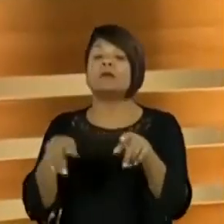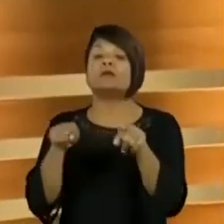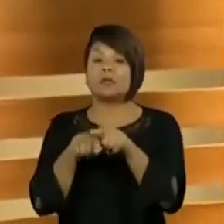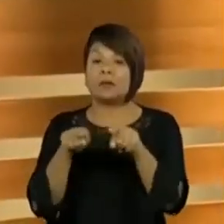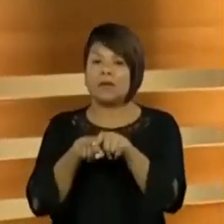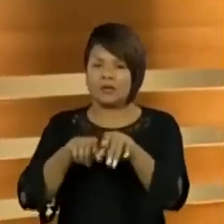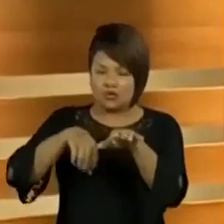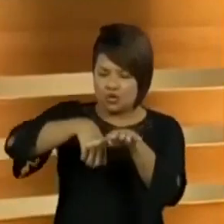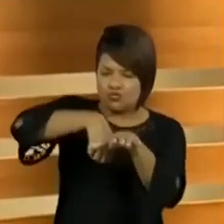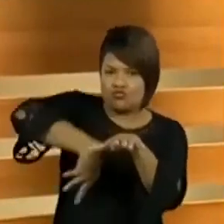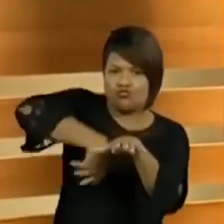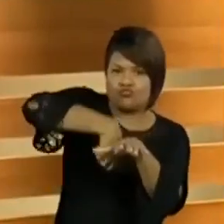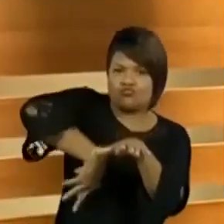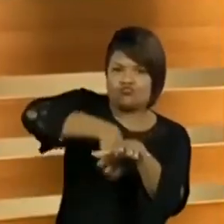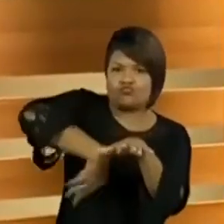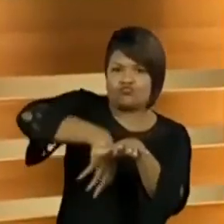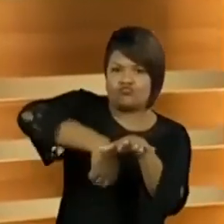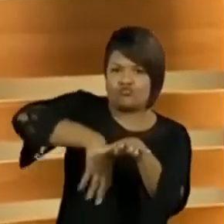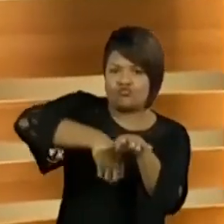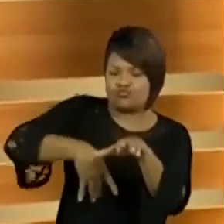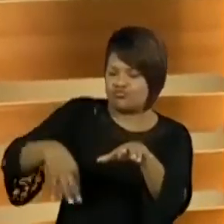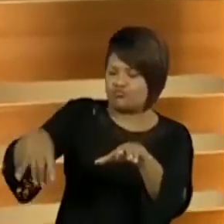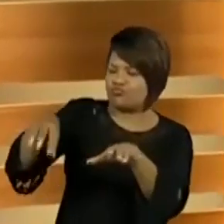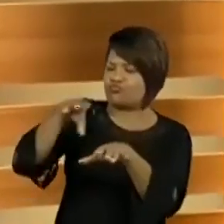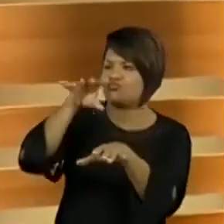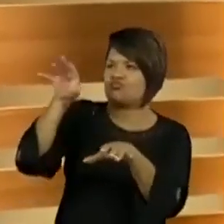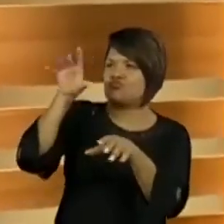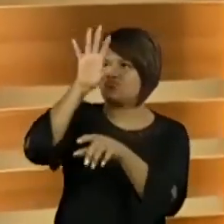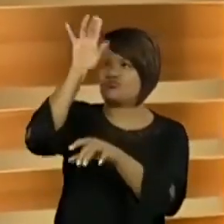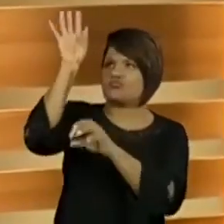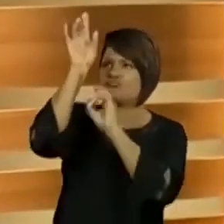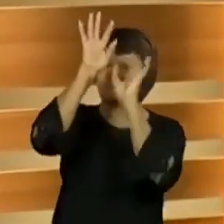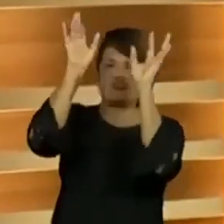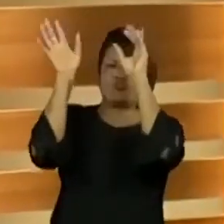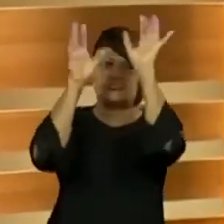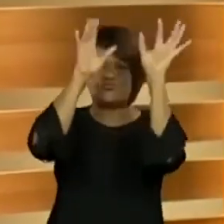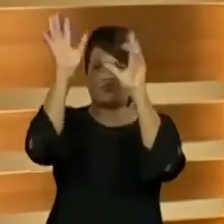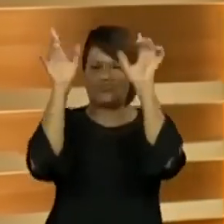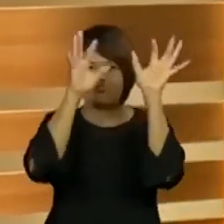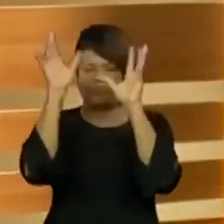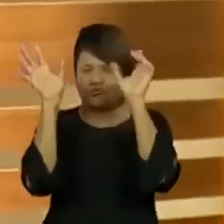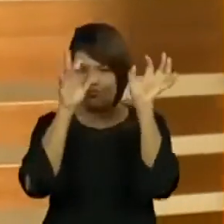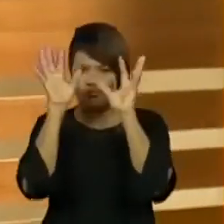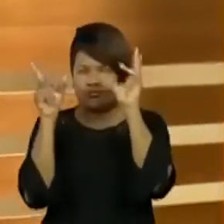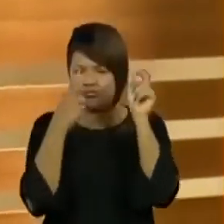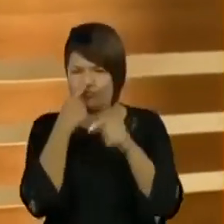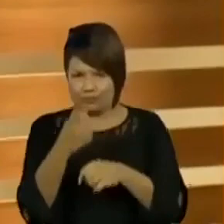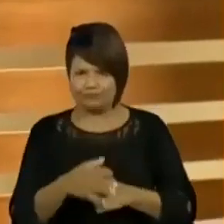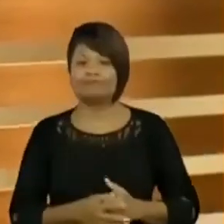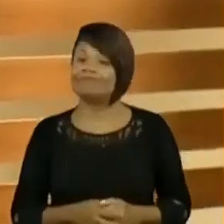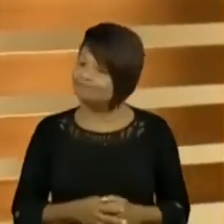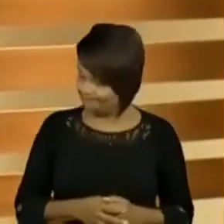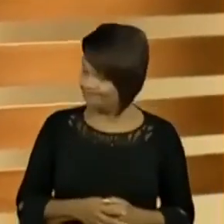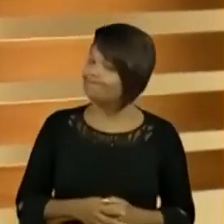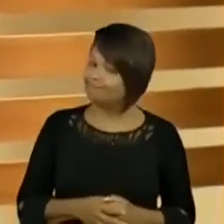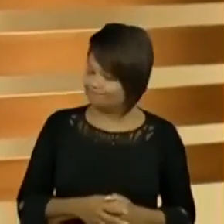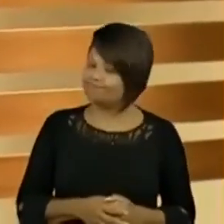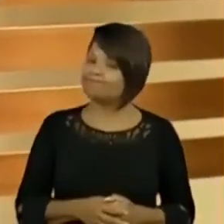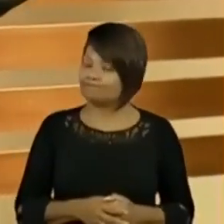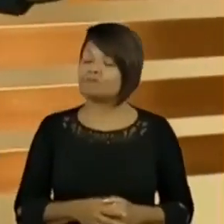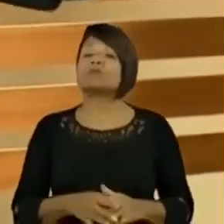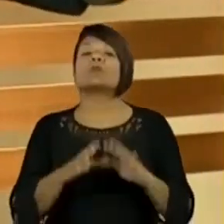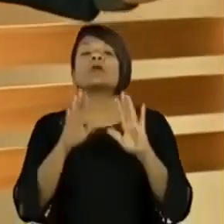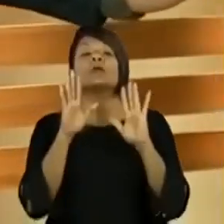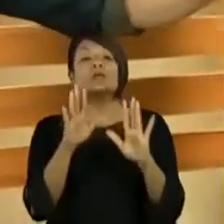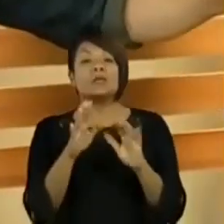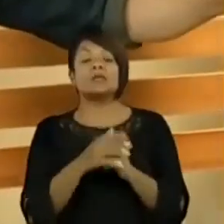carro parado, mais petróleo queimando, mais poluição atmosférica gerando. E a gente sabe disso. Aliás, uma das maneiras